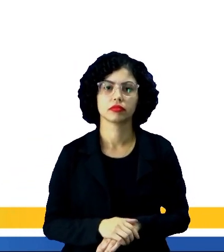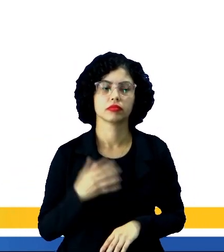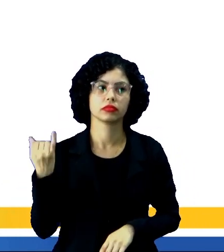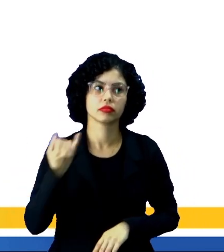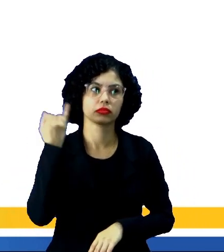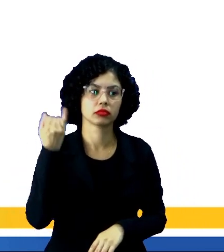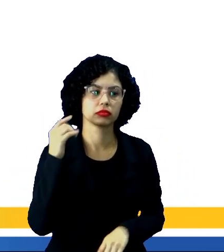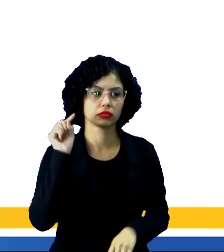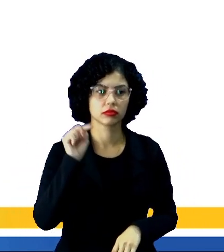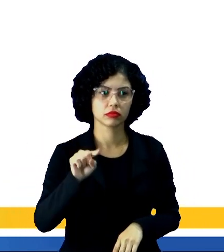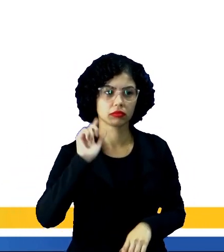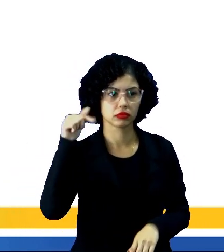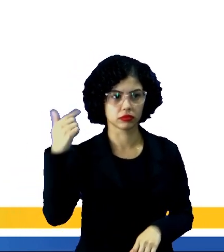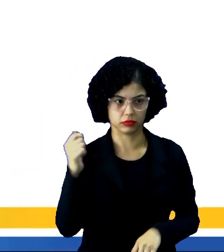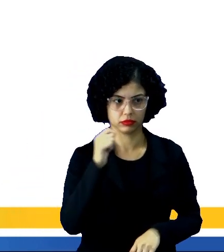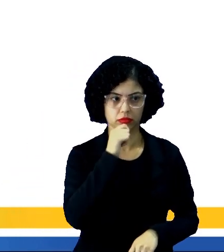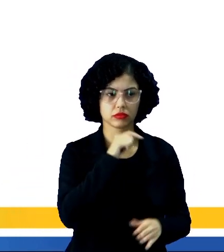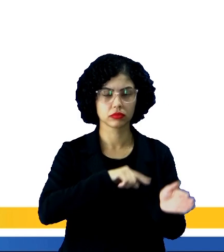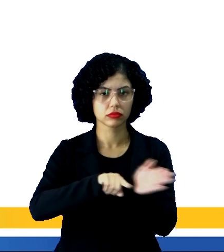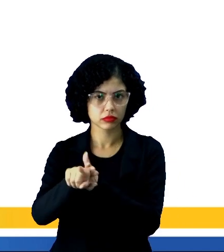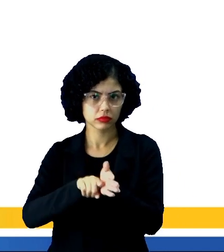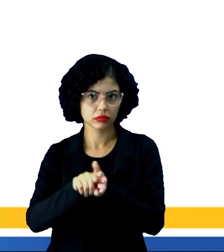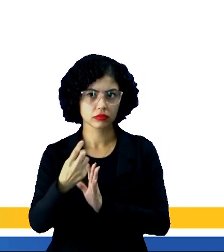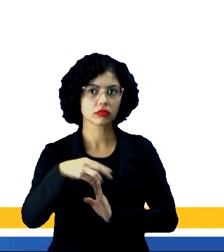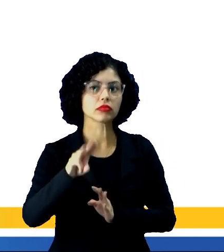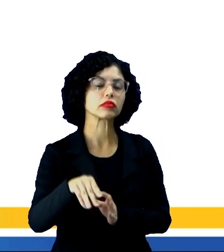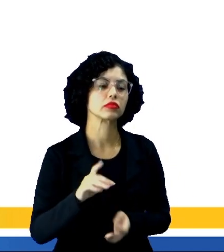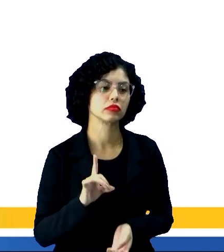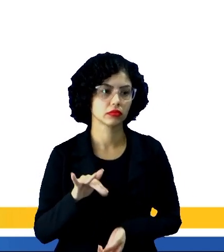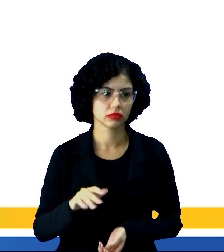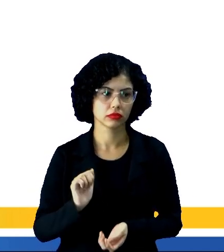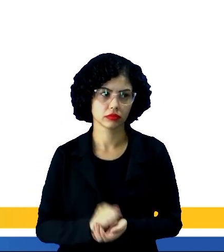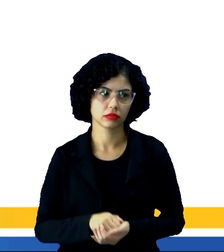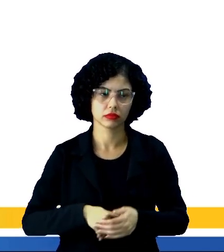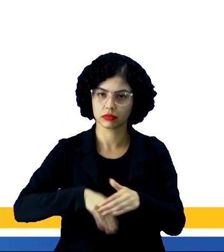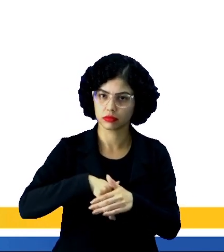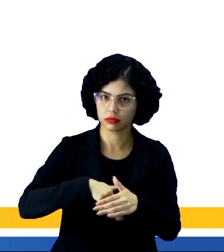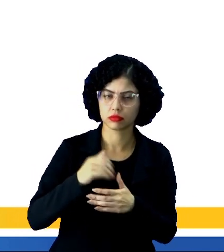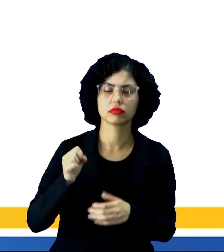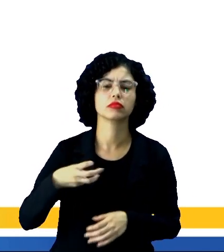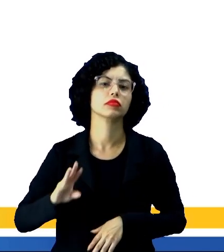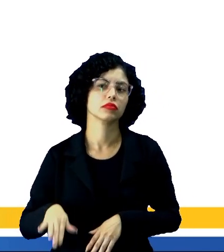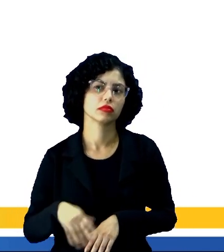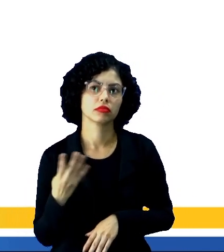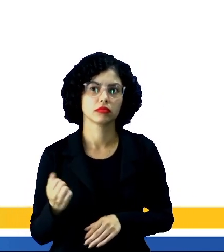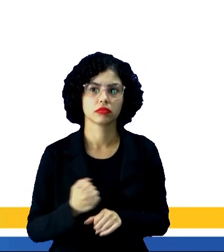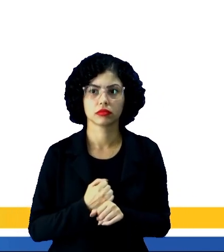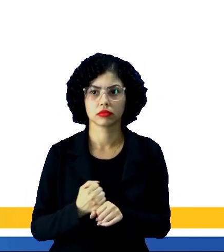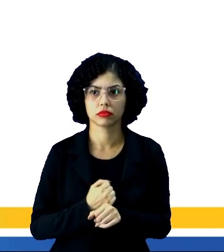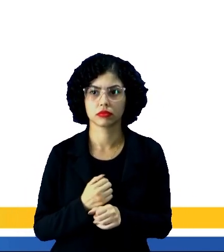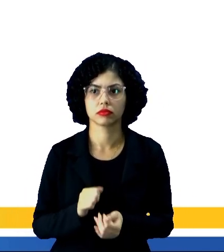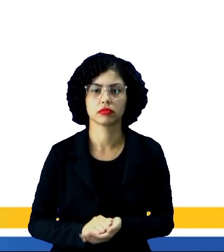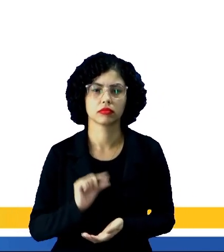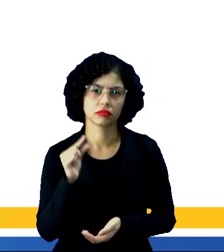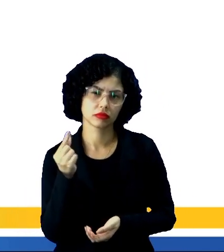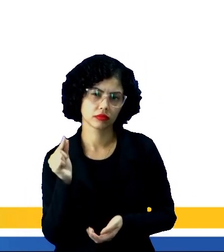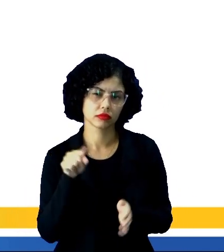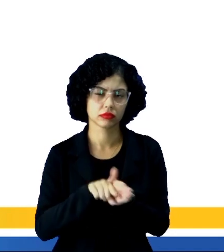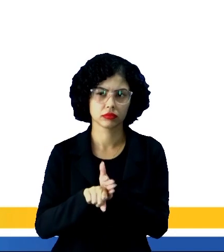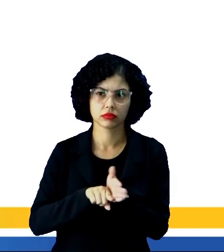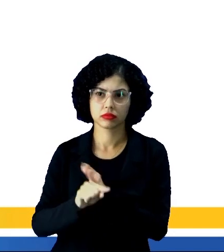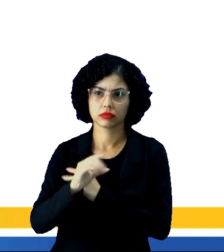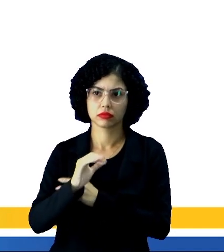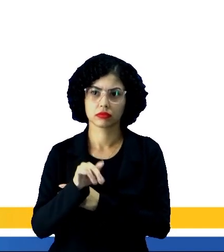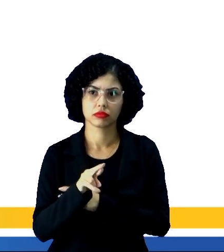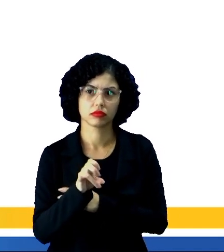importante dar um cliquezinho lá, pesquisa quem foi Daniel Alves, desde quando ele joga, né? Pesquisa um pouco sobre